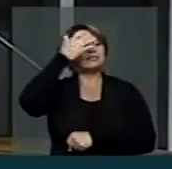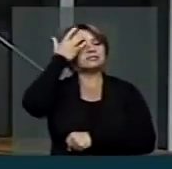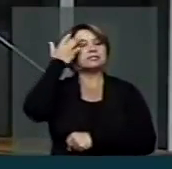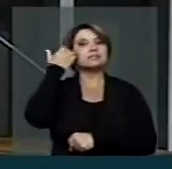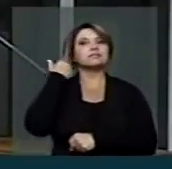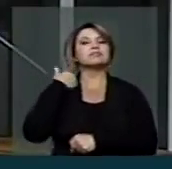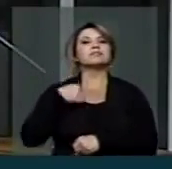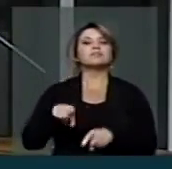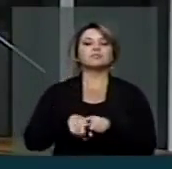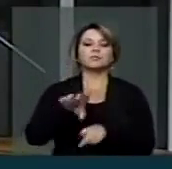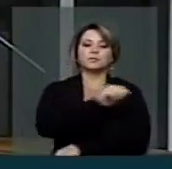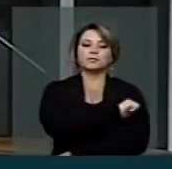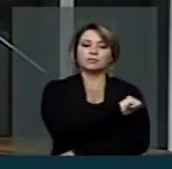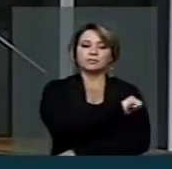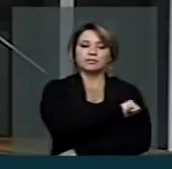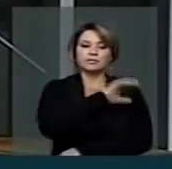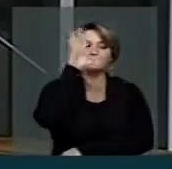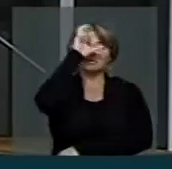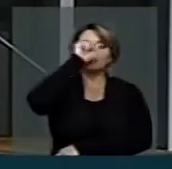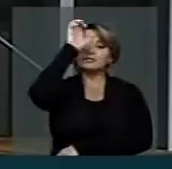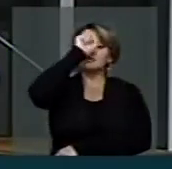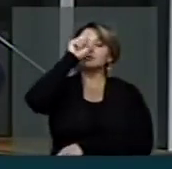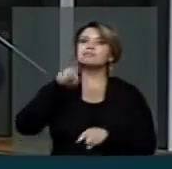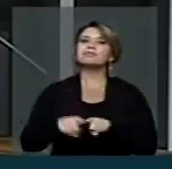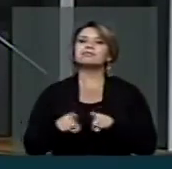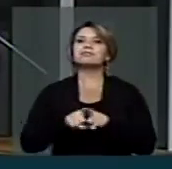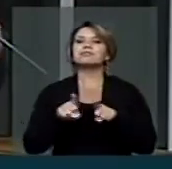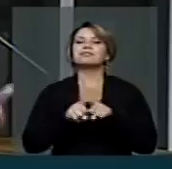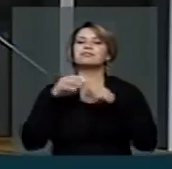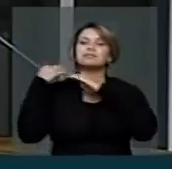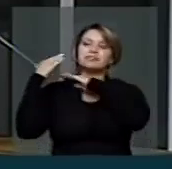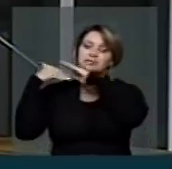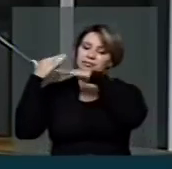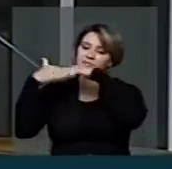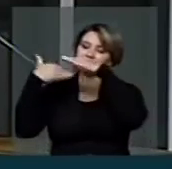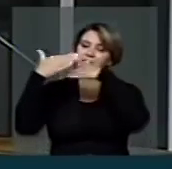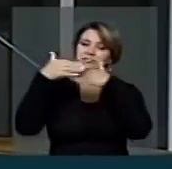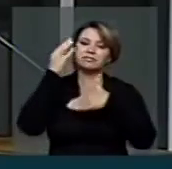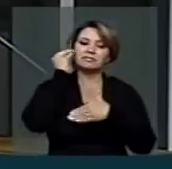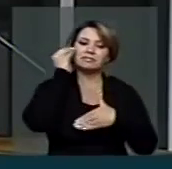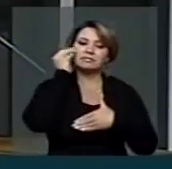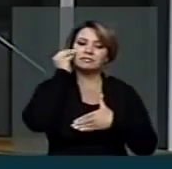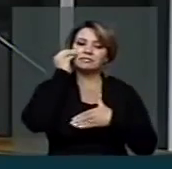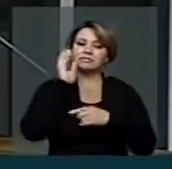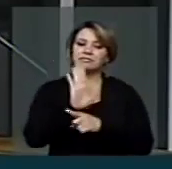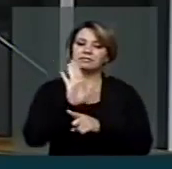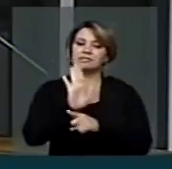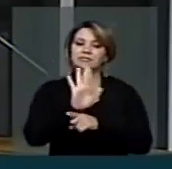e alunas da Universidade Federal do Amapá, possam levar essa experiência para dentro da comunidade. Muito obrigado, presidente.